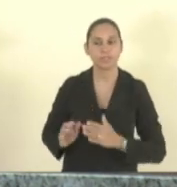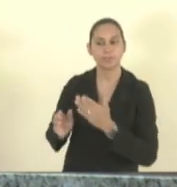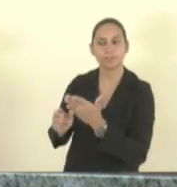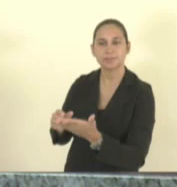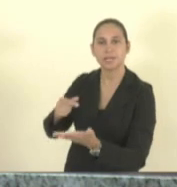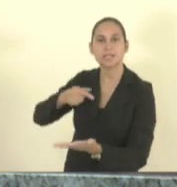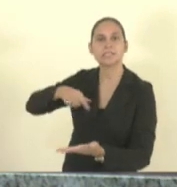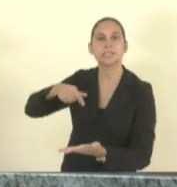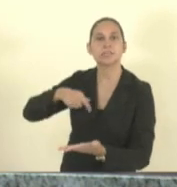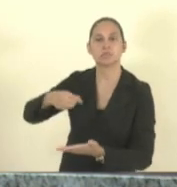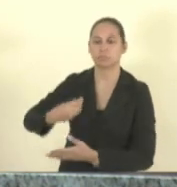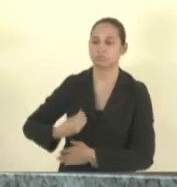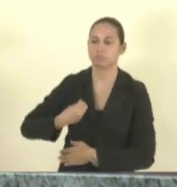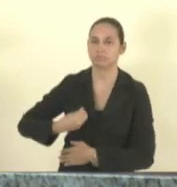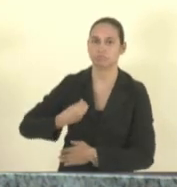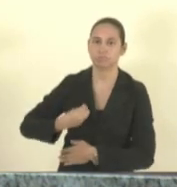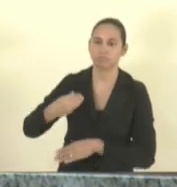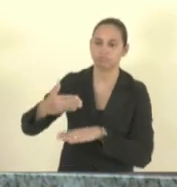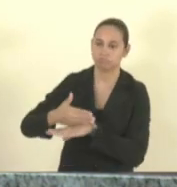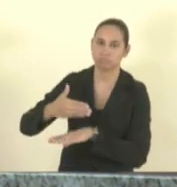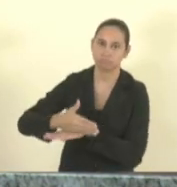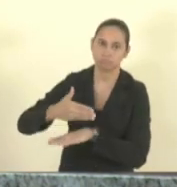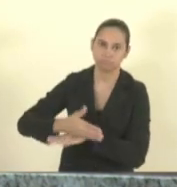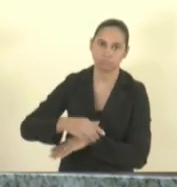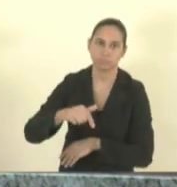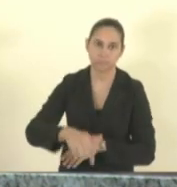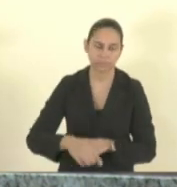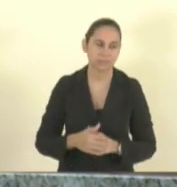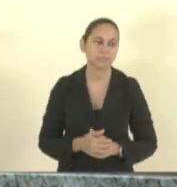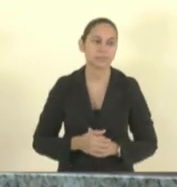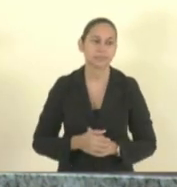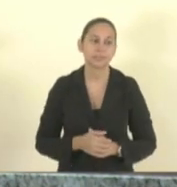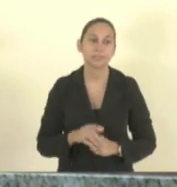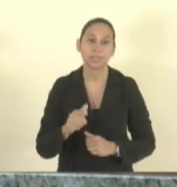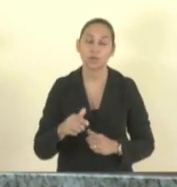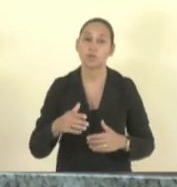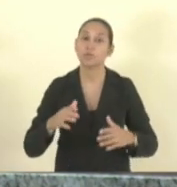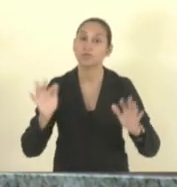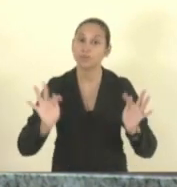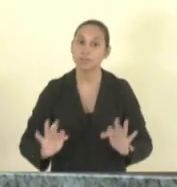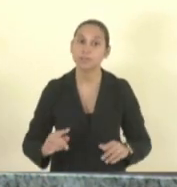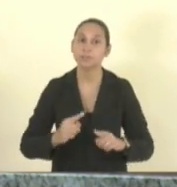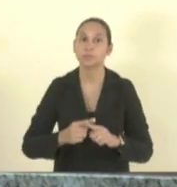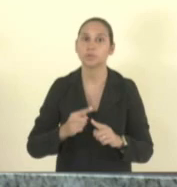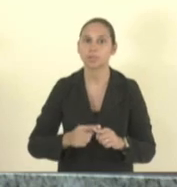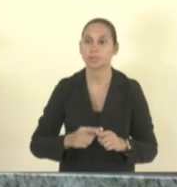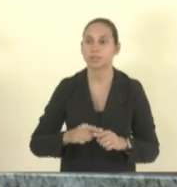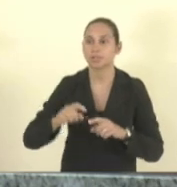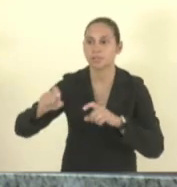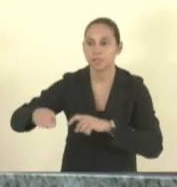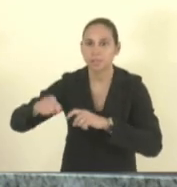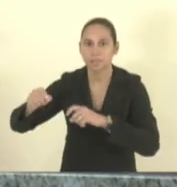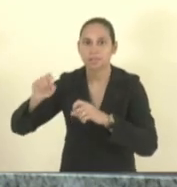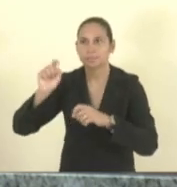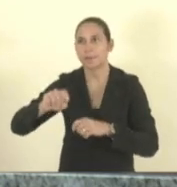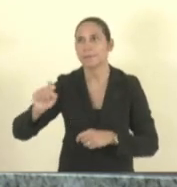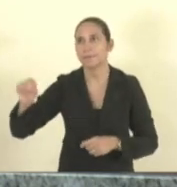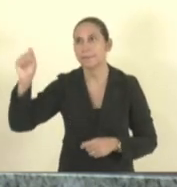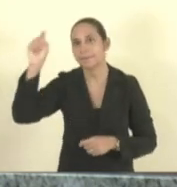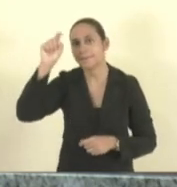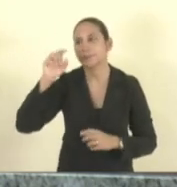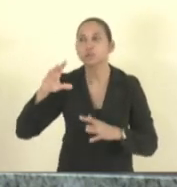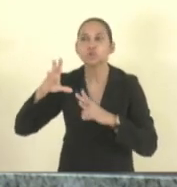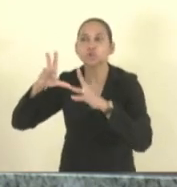nos falar que os municípios também são convidados a fazer a formação porque nós vemos essa